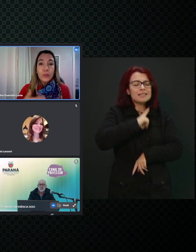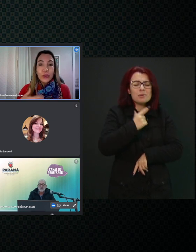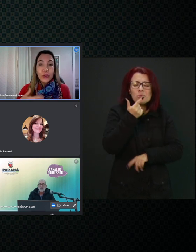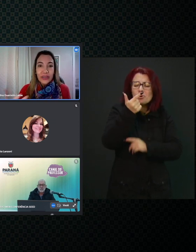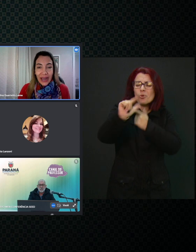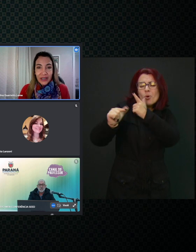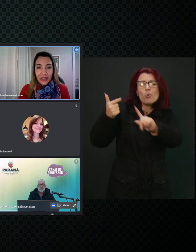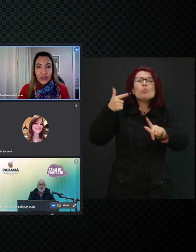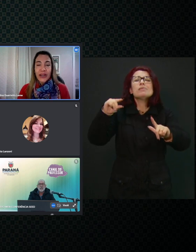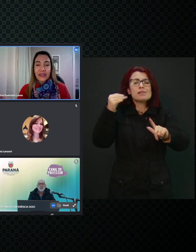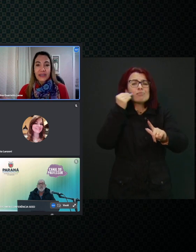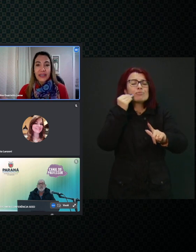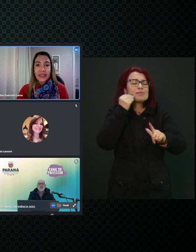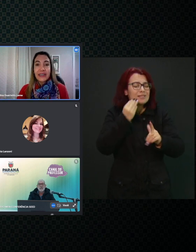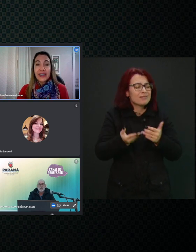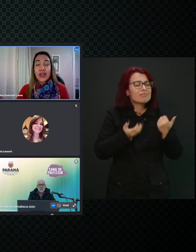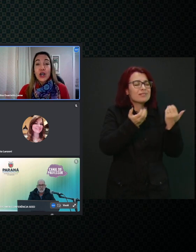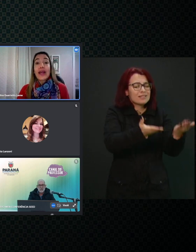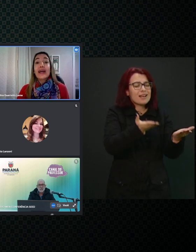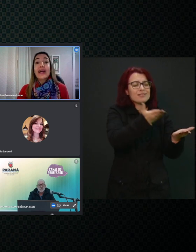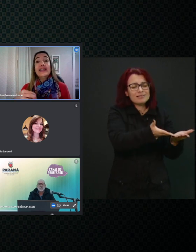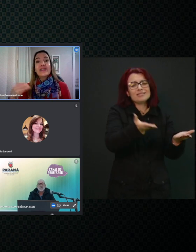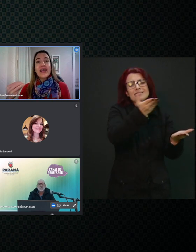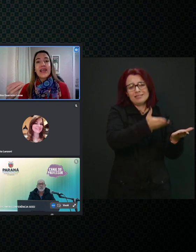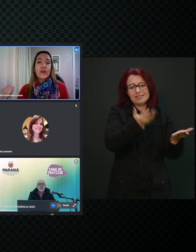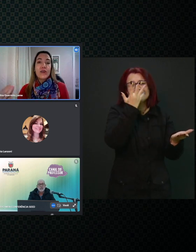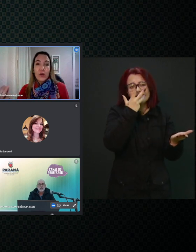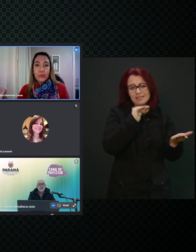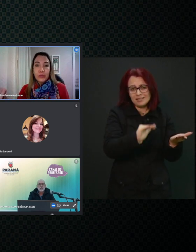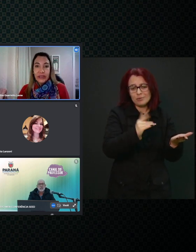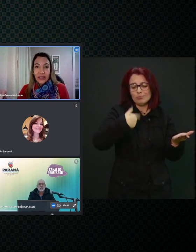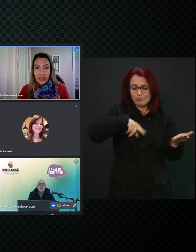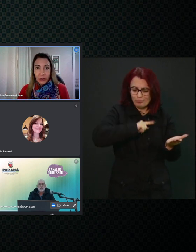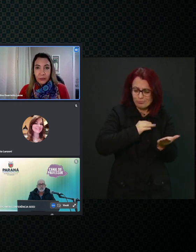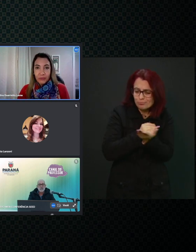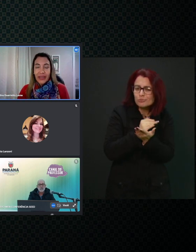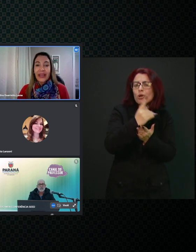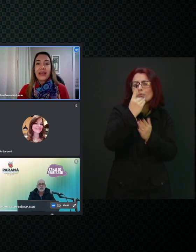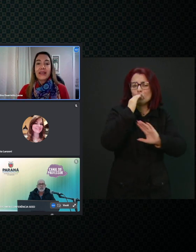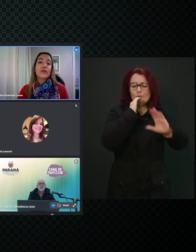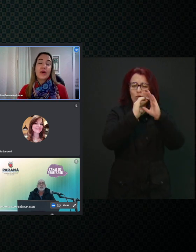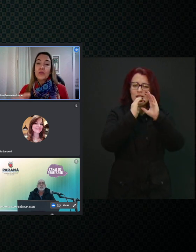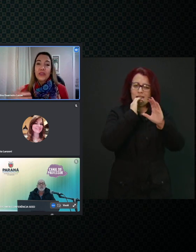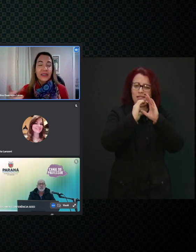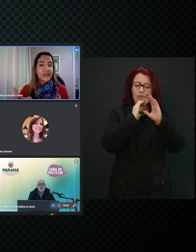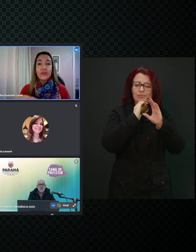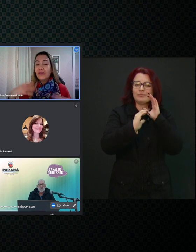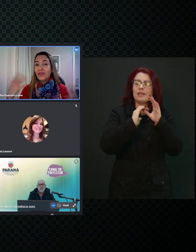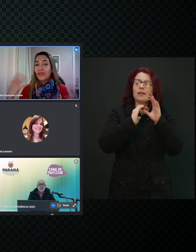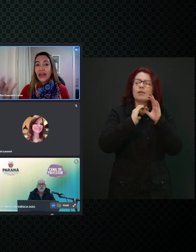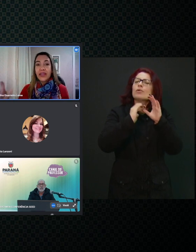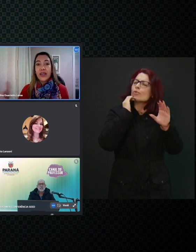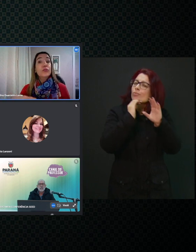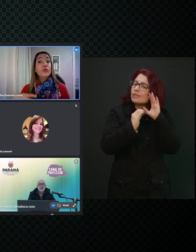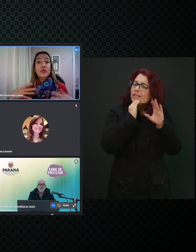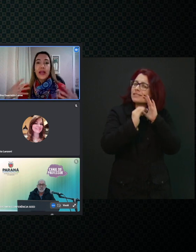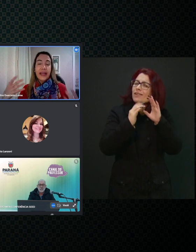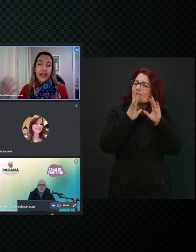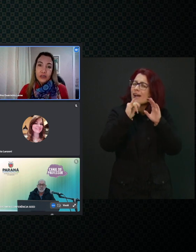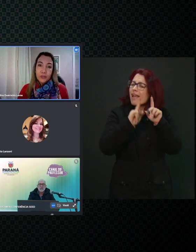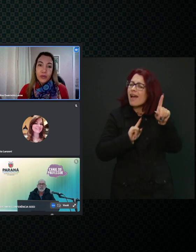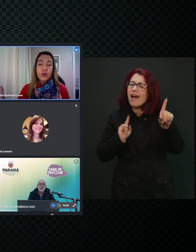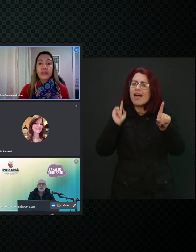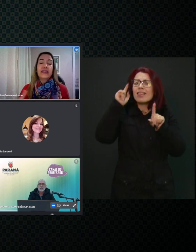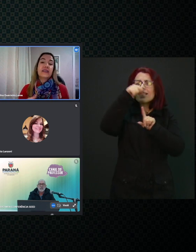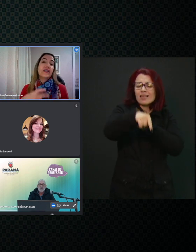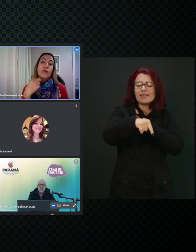oportunidades para essa criança, para iniciar uma comunicação, né? uma comunicação que vai muito além